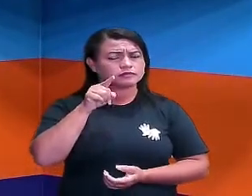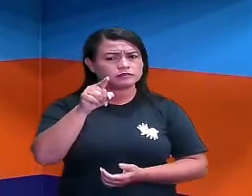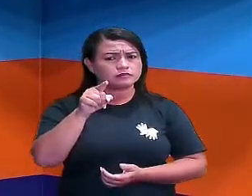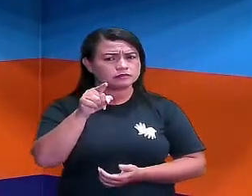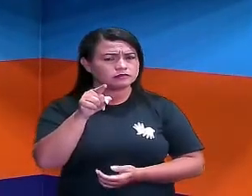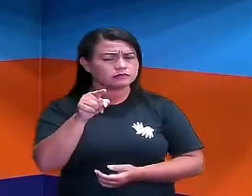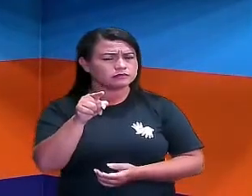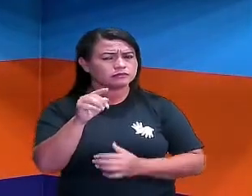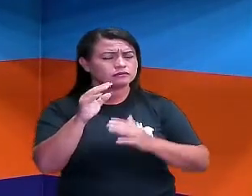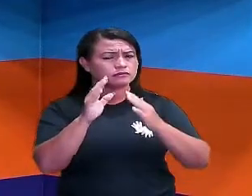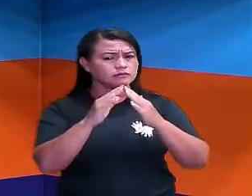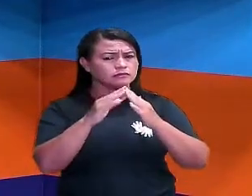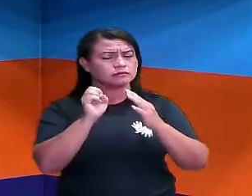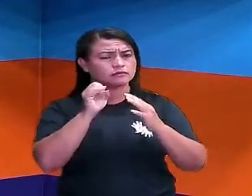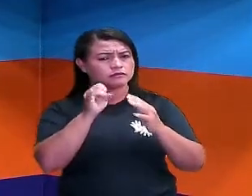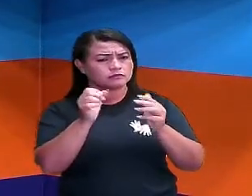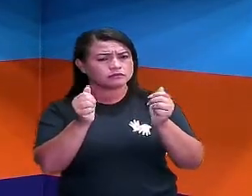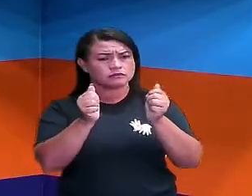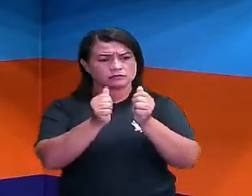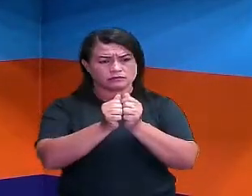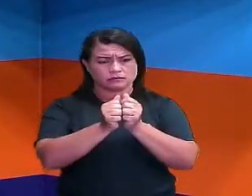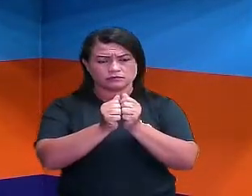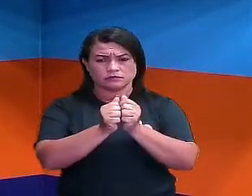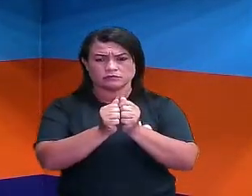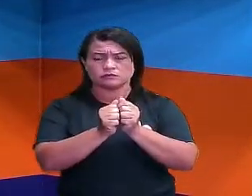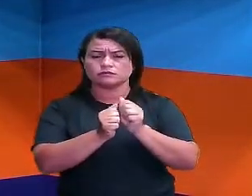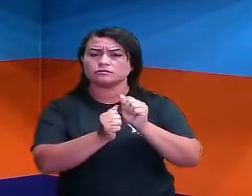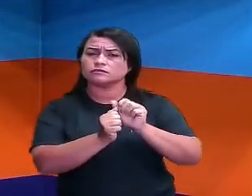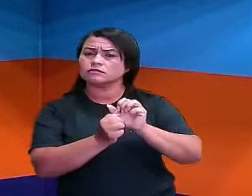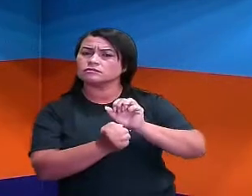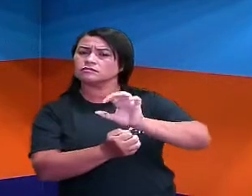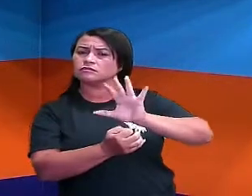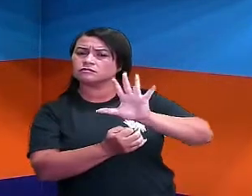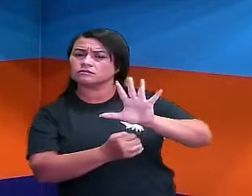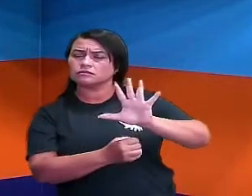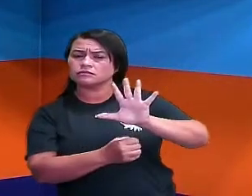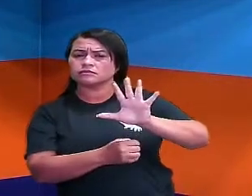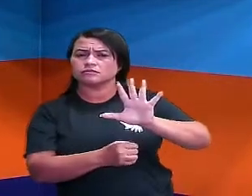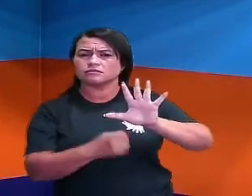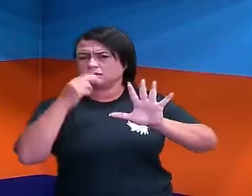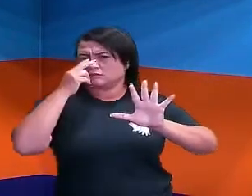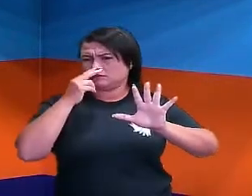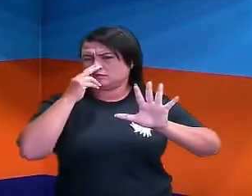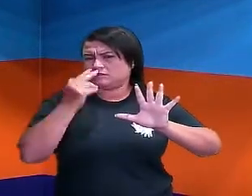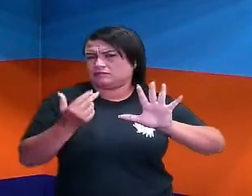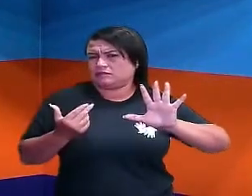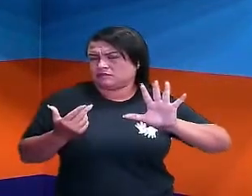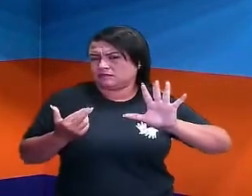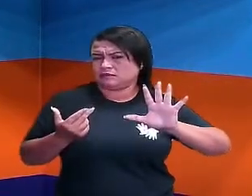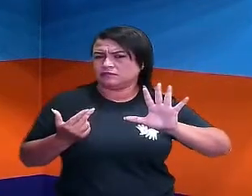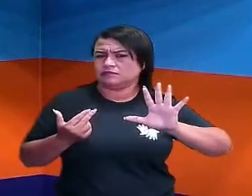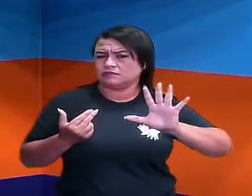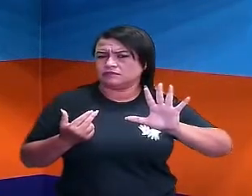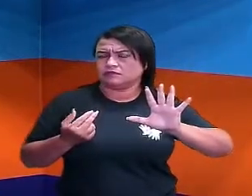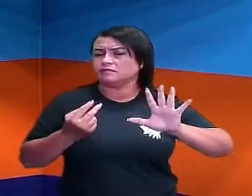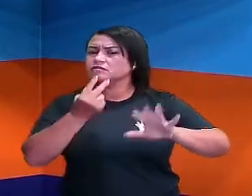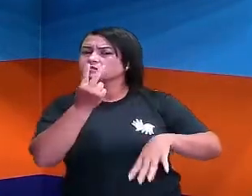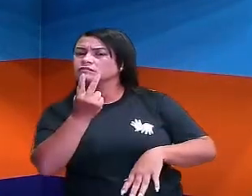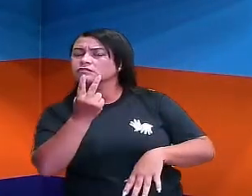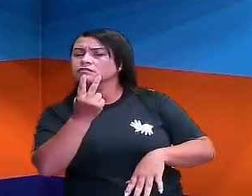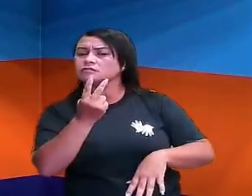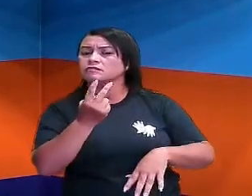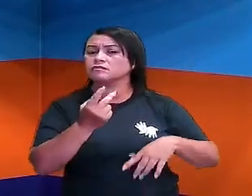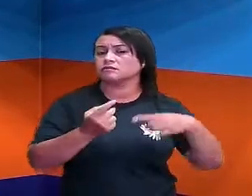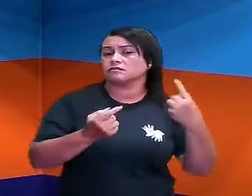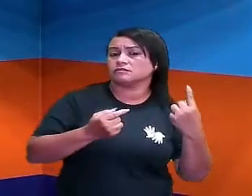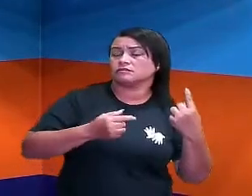aí, se tivesse aqui comigo, quando você fosse abrir sua mãozinha, será que daria dois, daria um, daria mais?